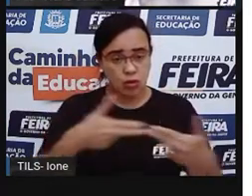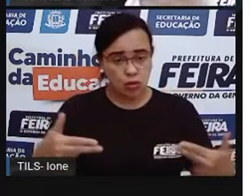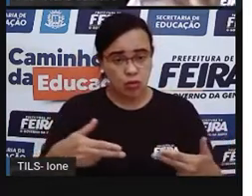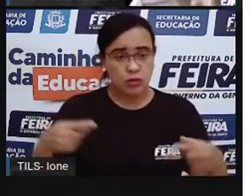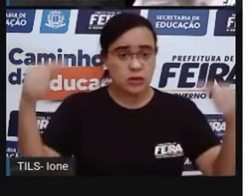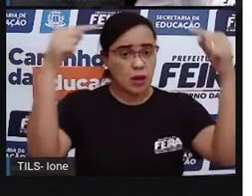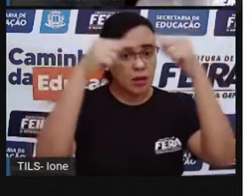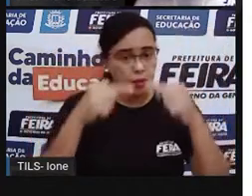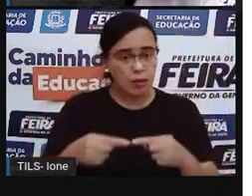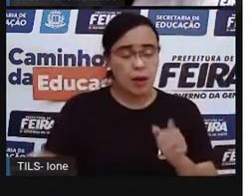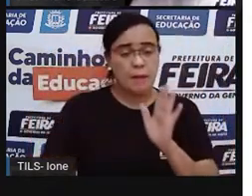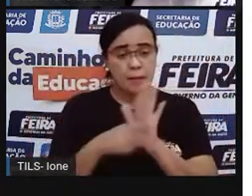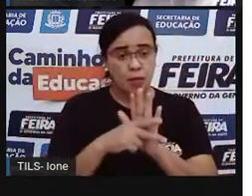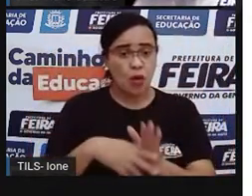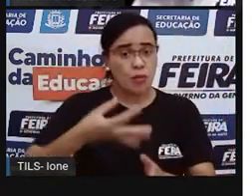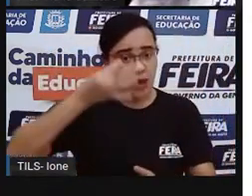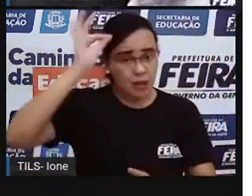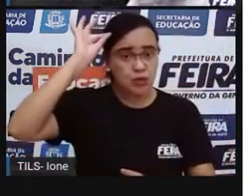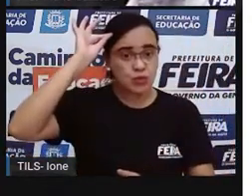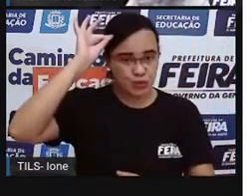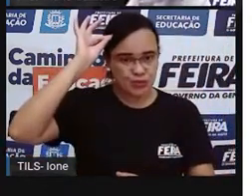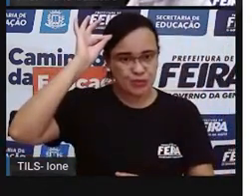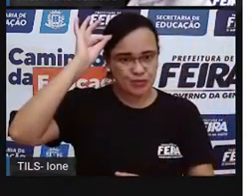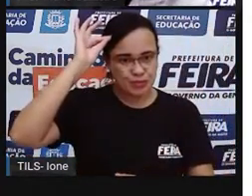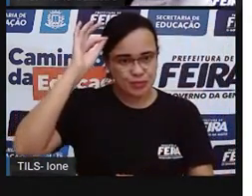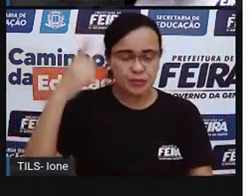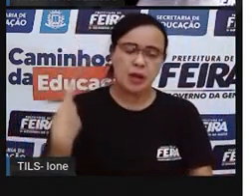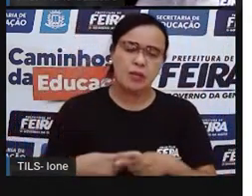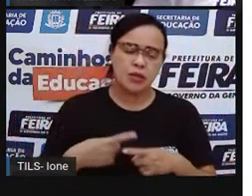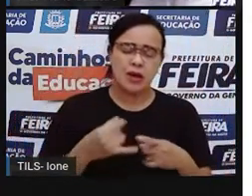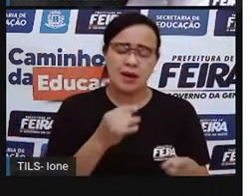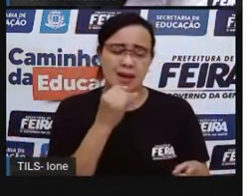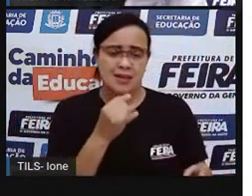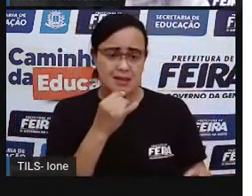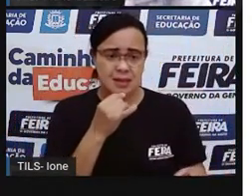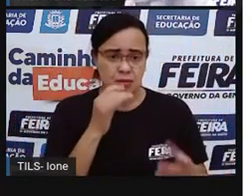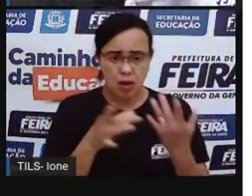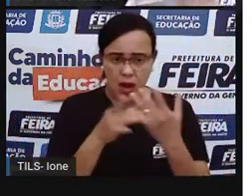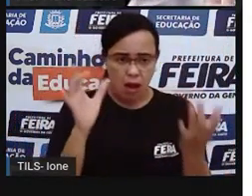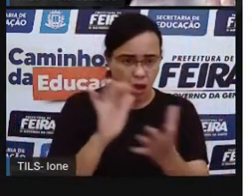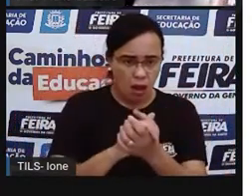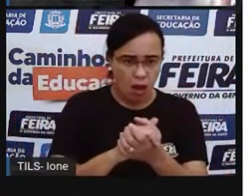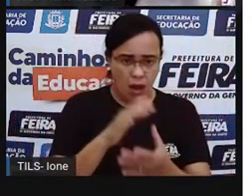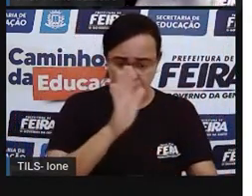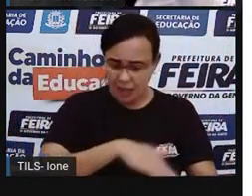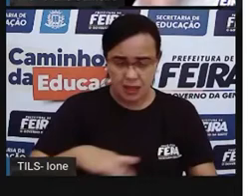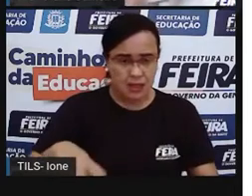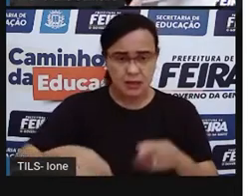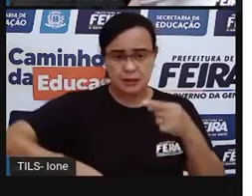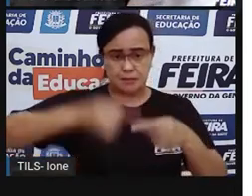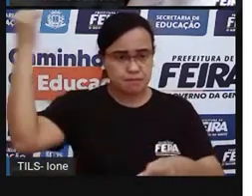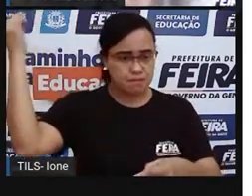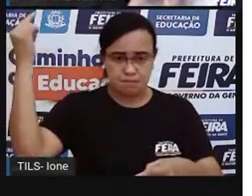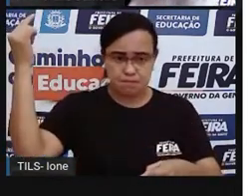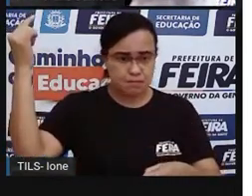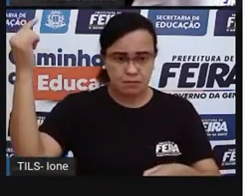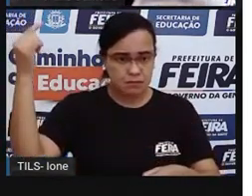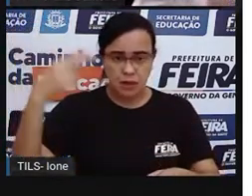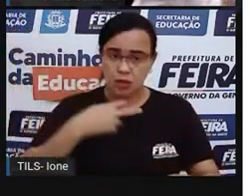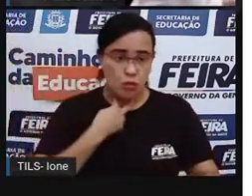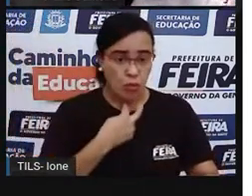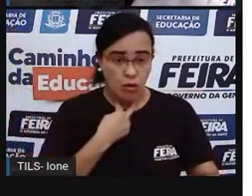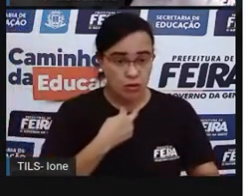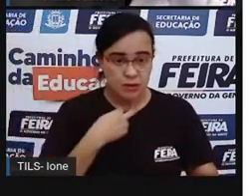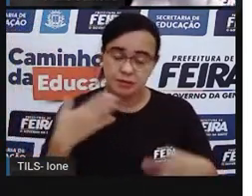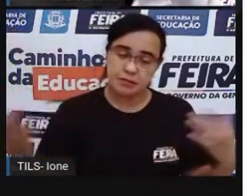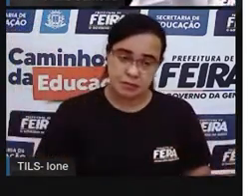a criança não pode casar. Aqui no nosso país, criança não pode se casar. É contra a lei, né? Nesse estatuto diz que a criança